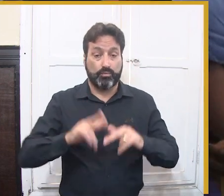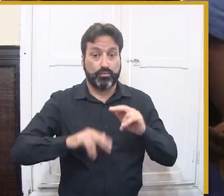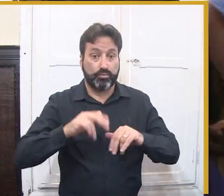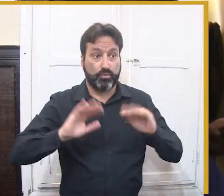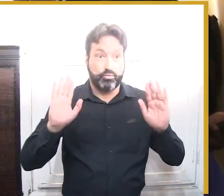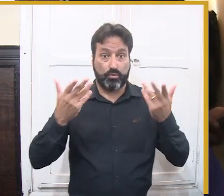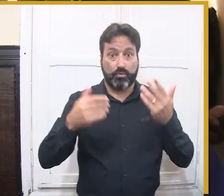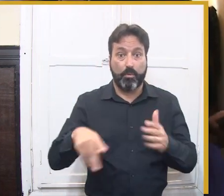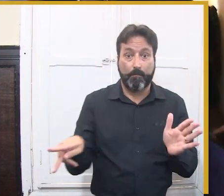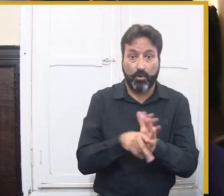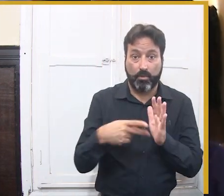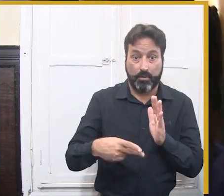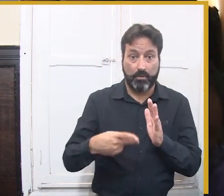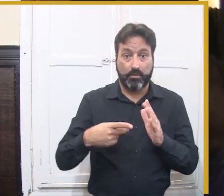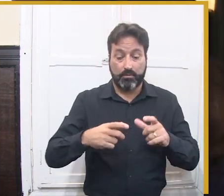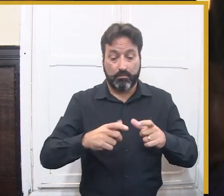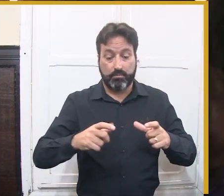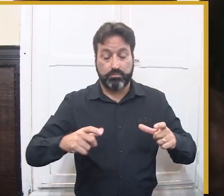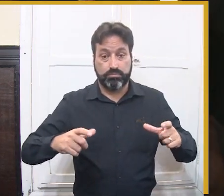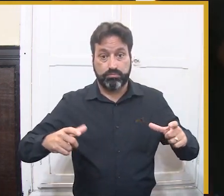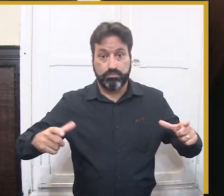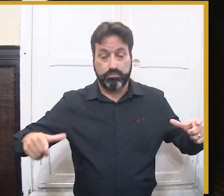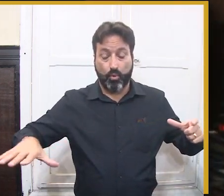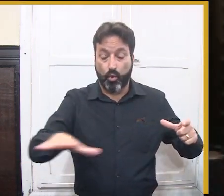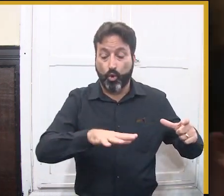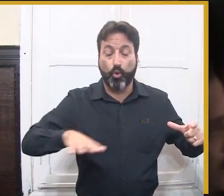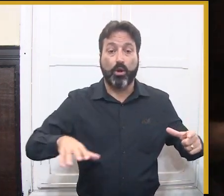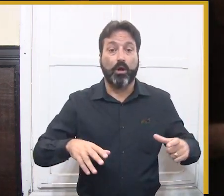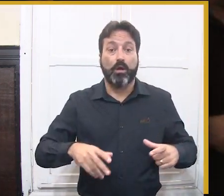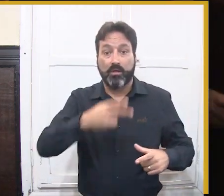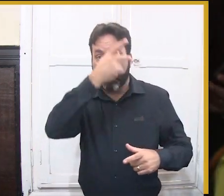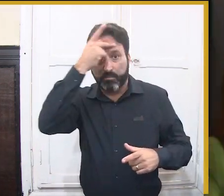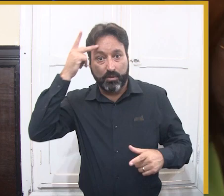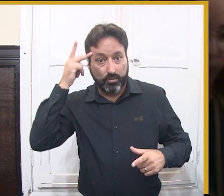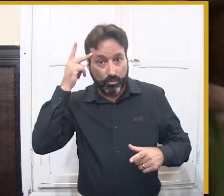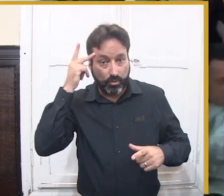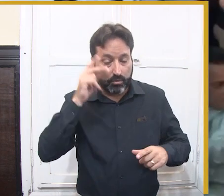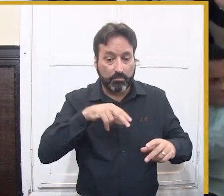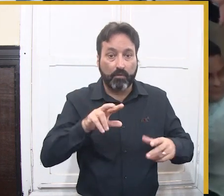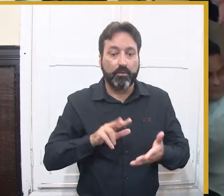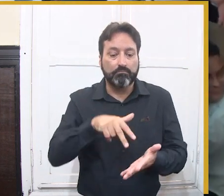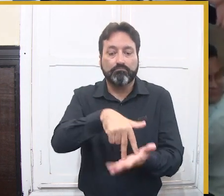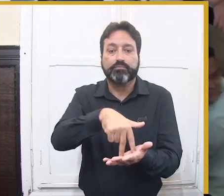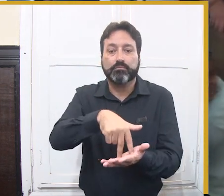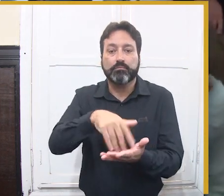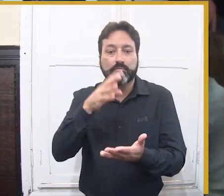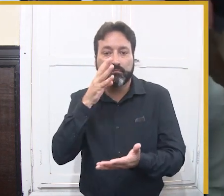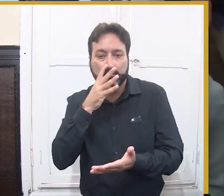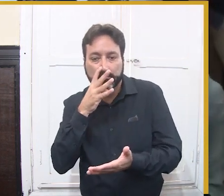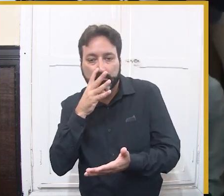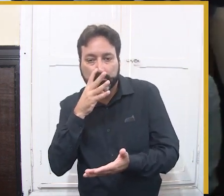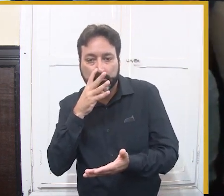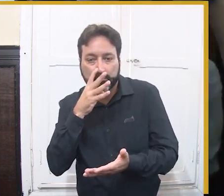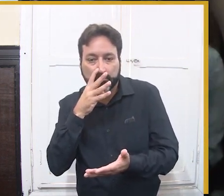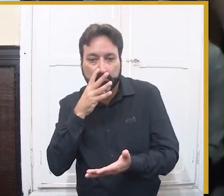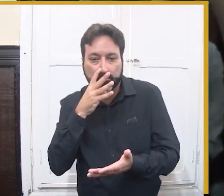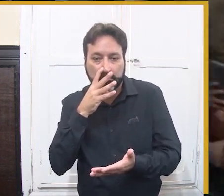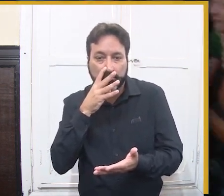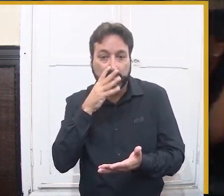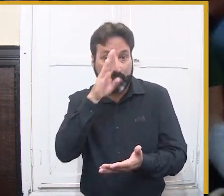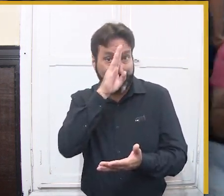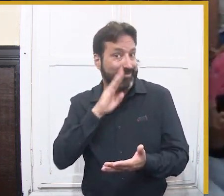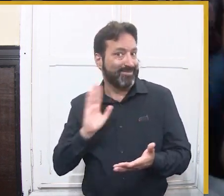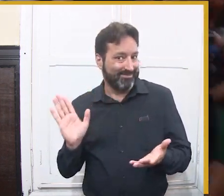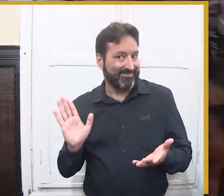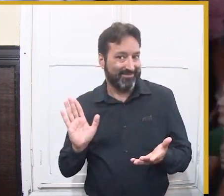Quero mostrar a vocês algumas alterações que nós estamos fazendo para o São João desse